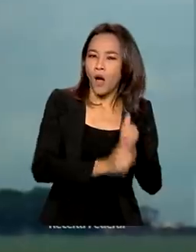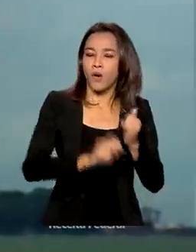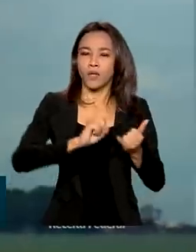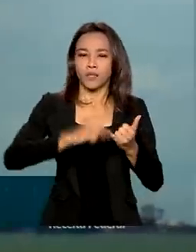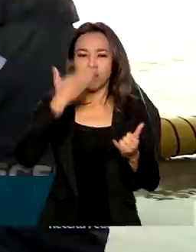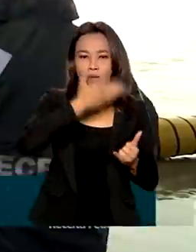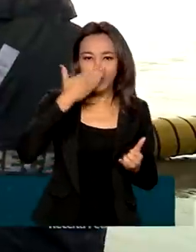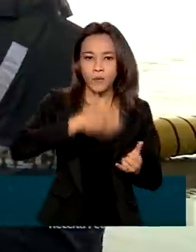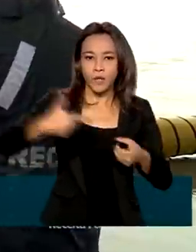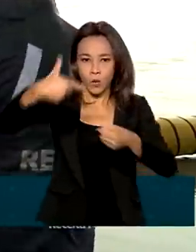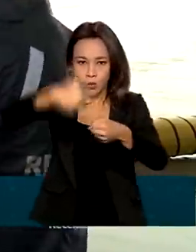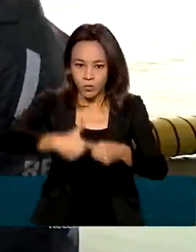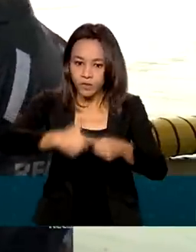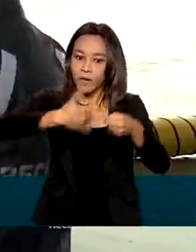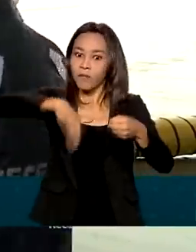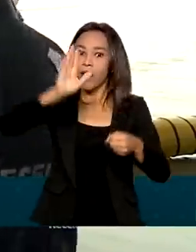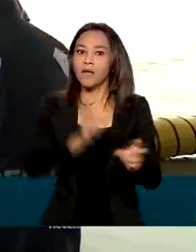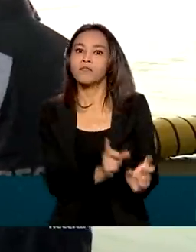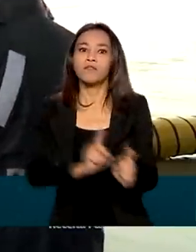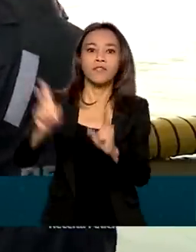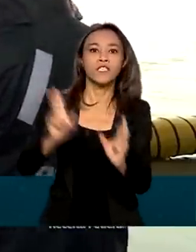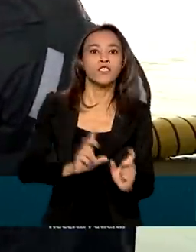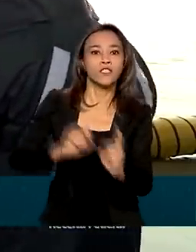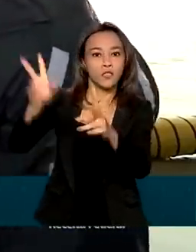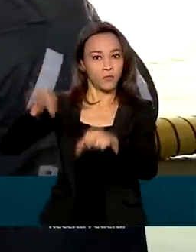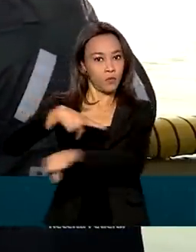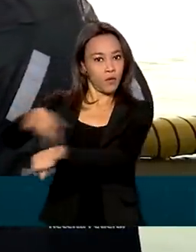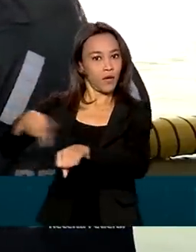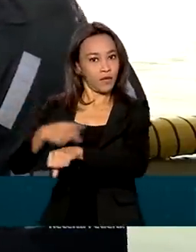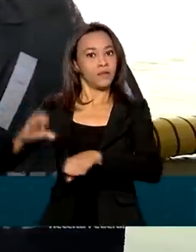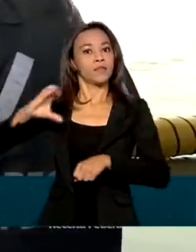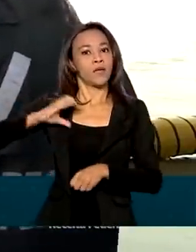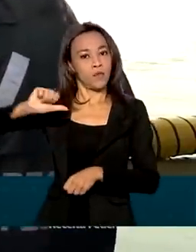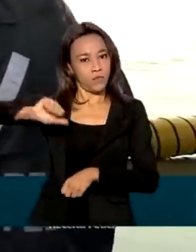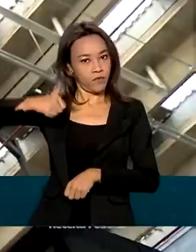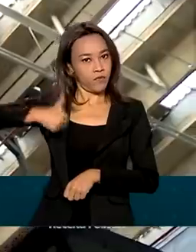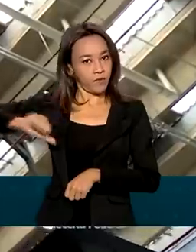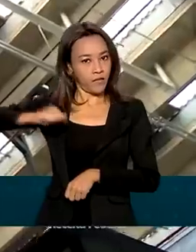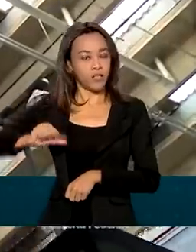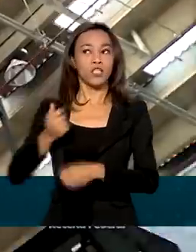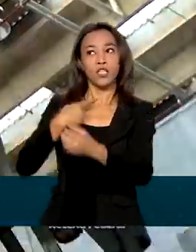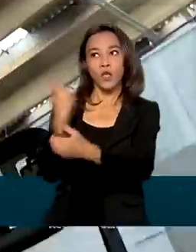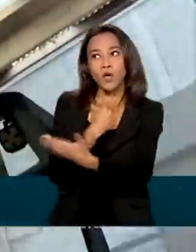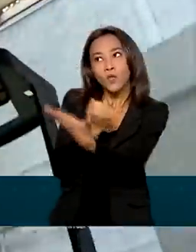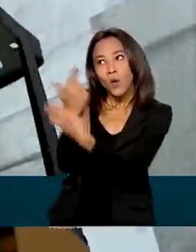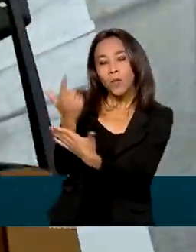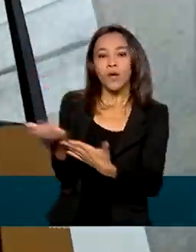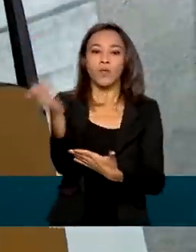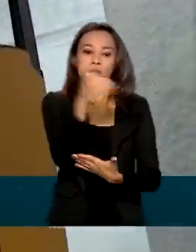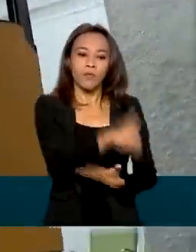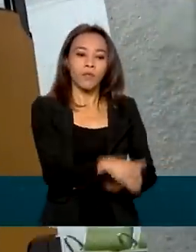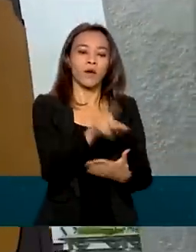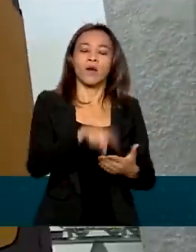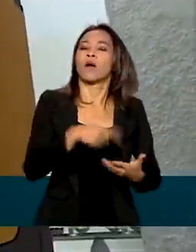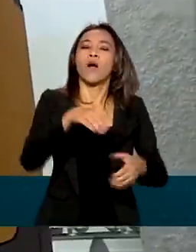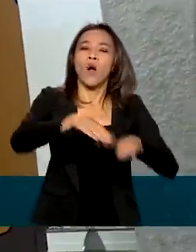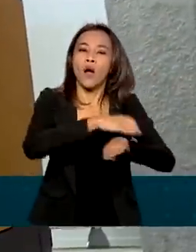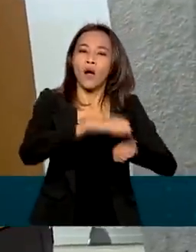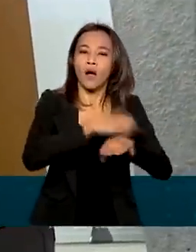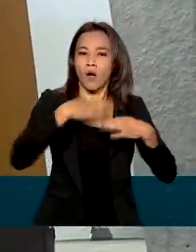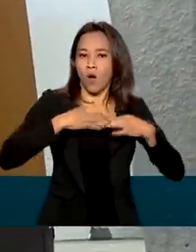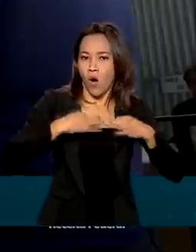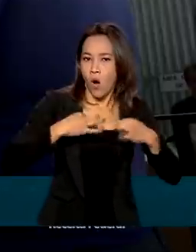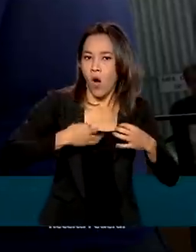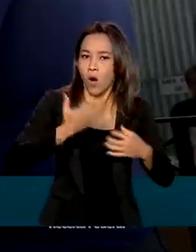estão entre os produtos mais vendidos para Cabo Verde. E compramos deles, principalmente, pescado, calçados e roupas.